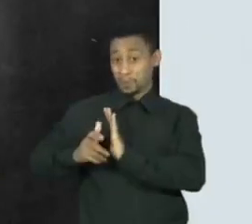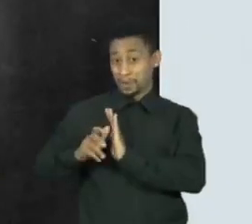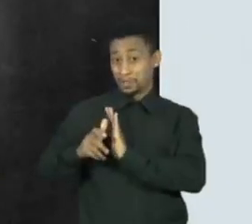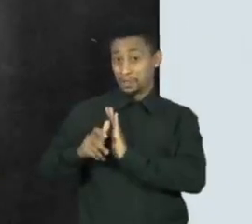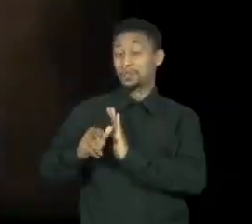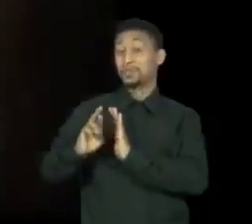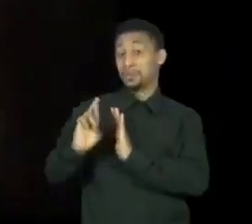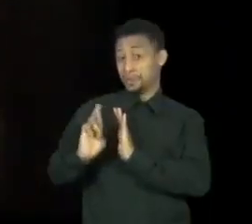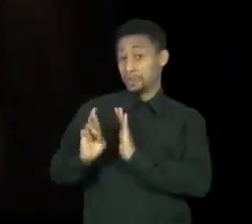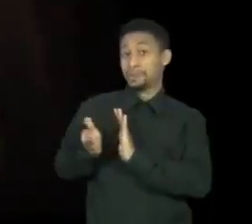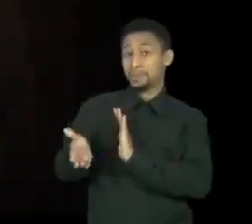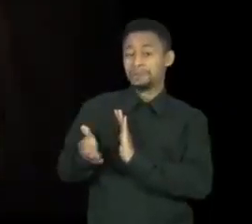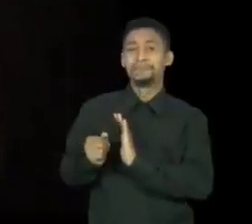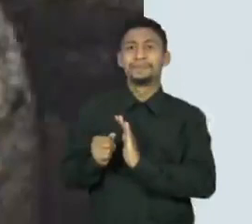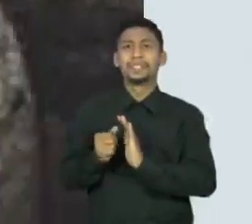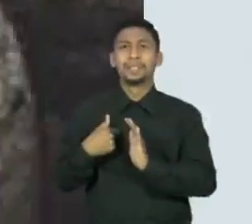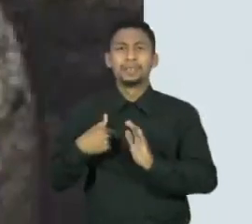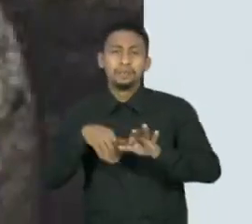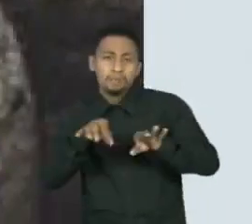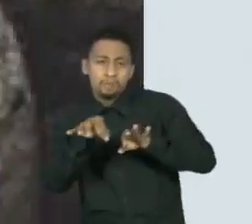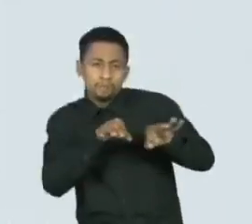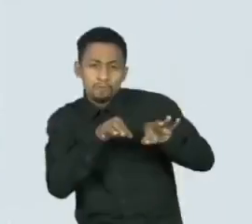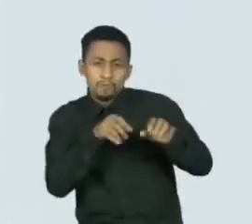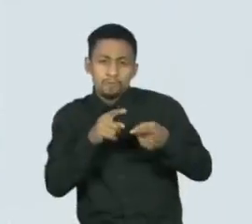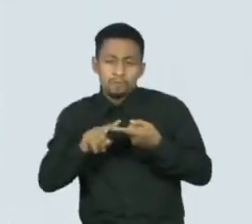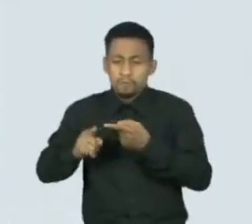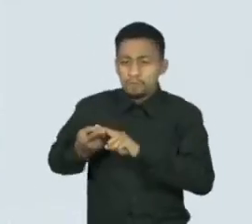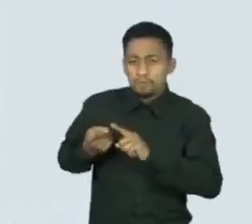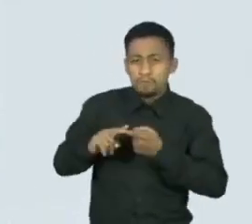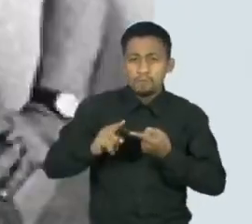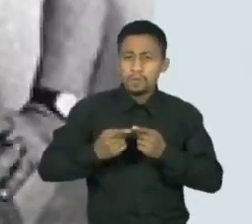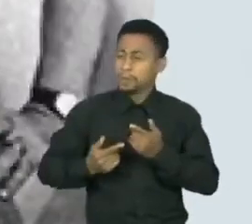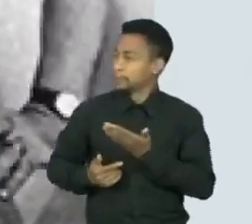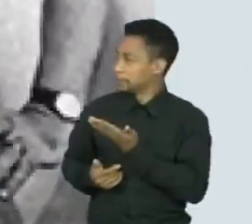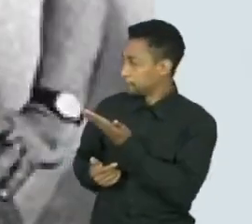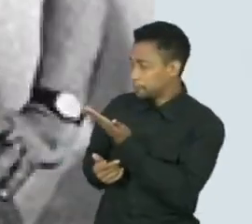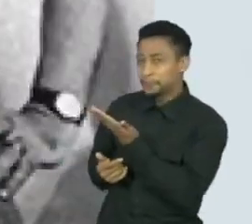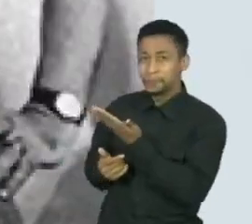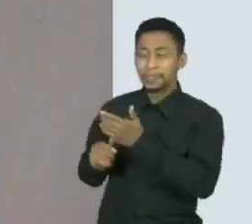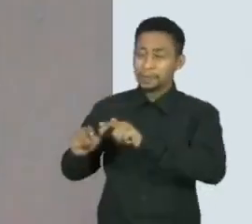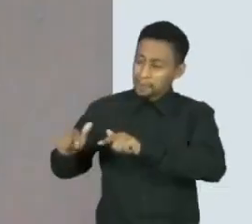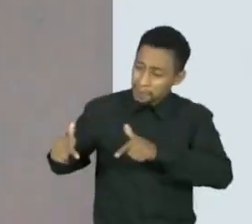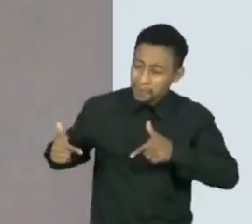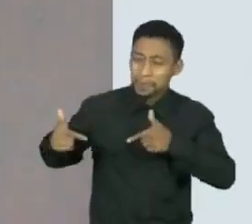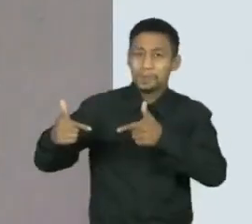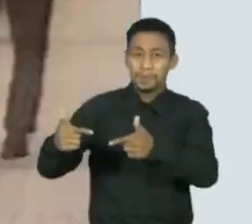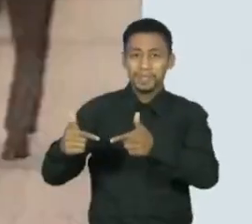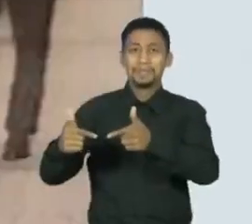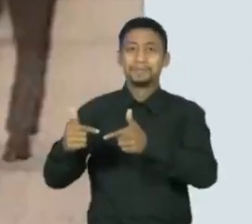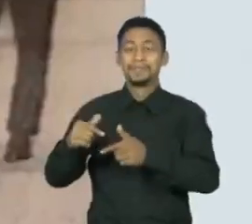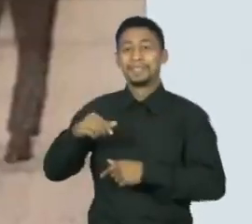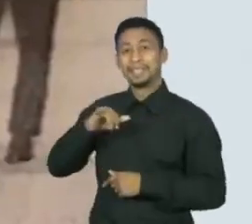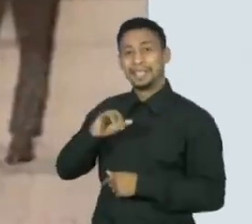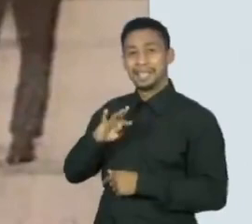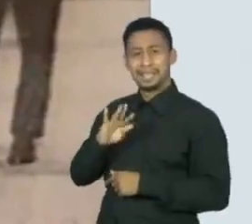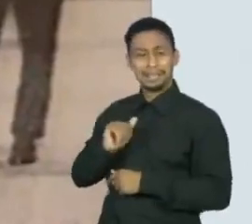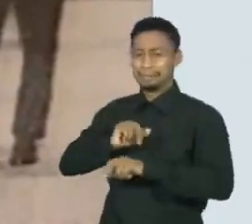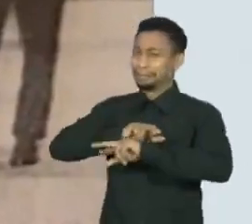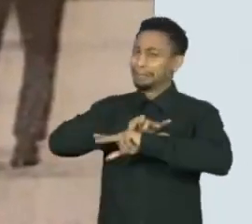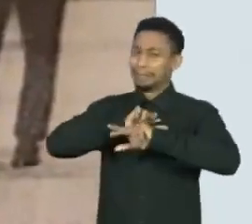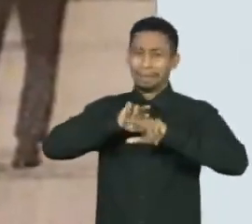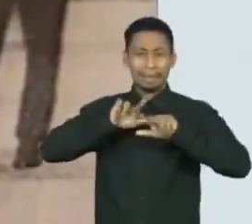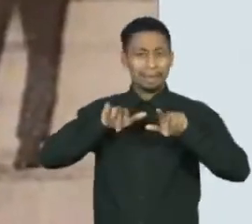Cavalcante se juntou a Mário e Oswald de Andrade, Graça Aranha, Vitor Brecheret, Anitta Malfatti e outros